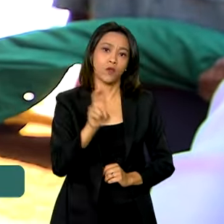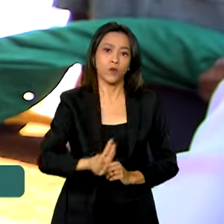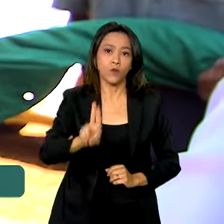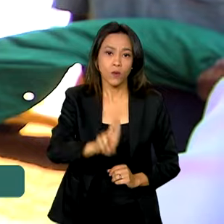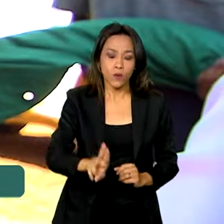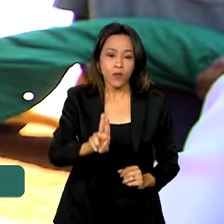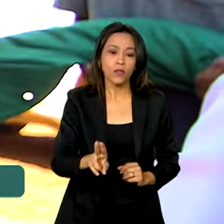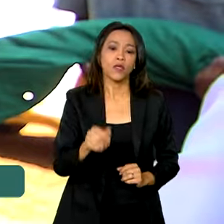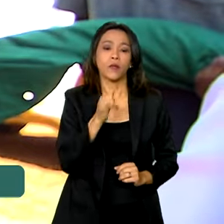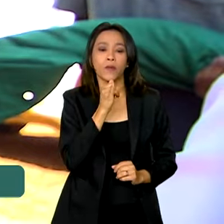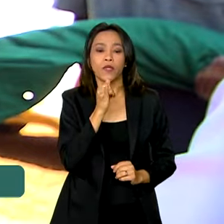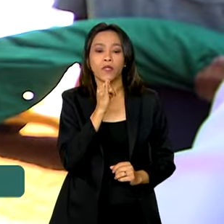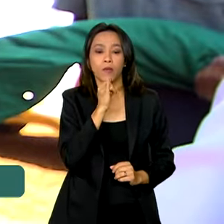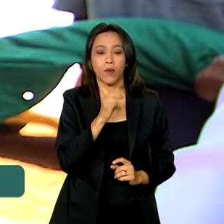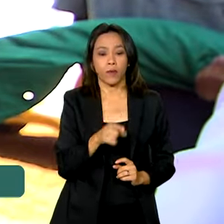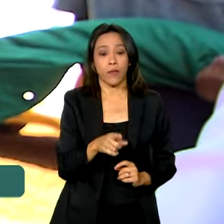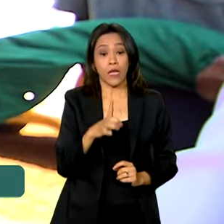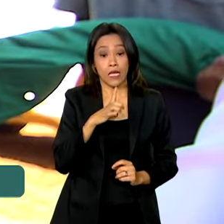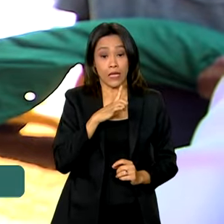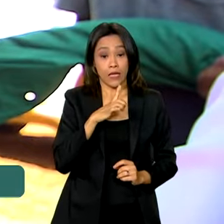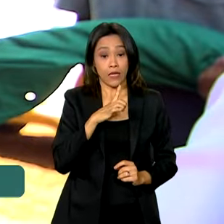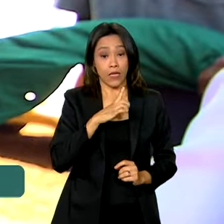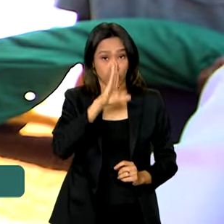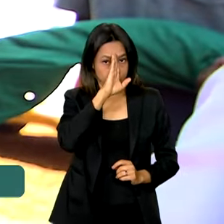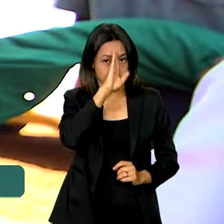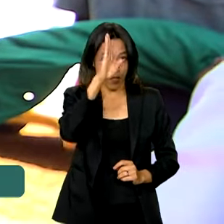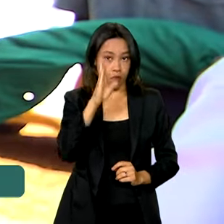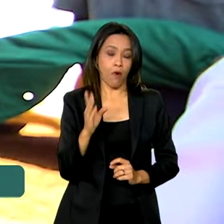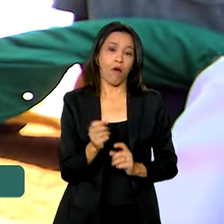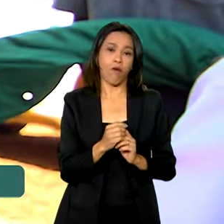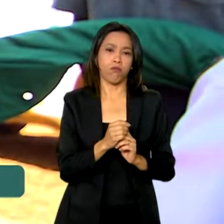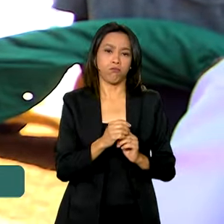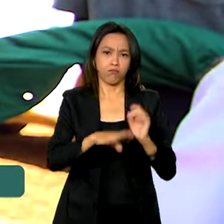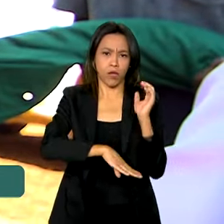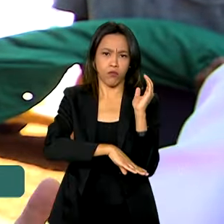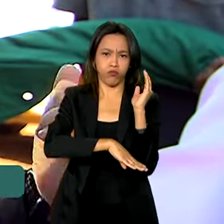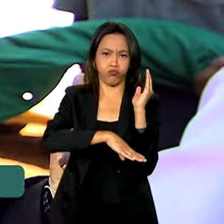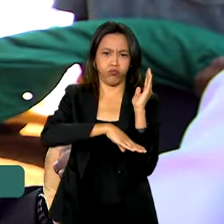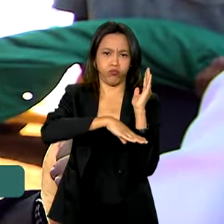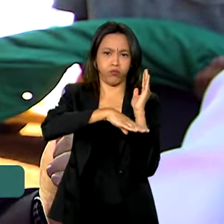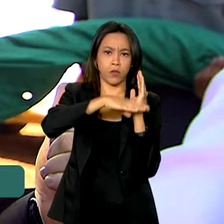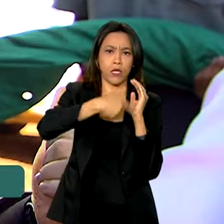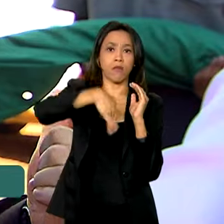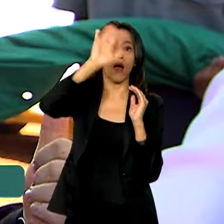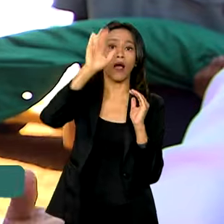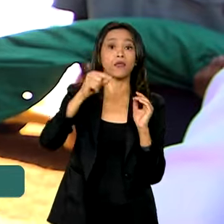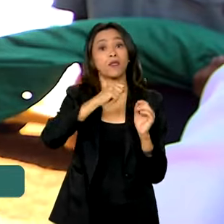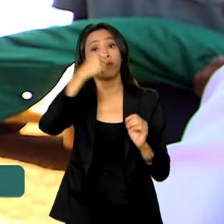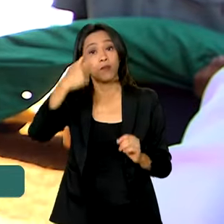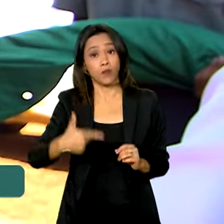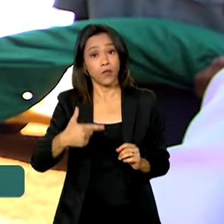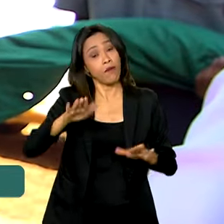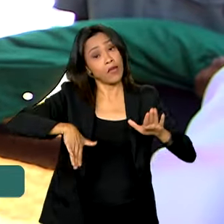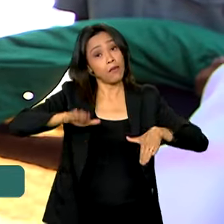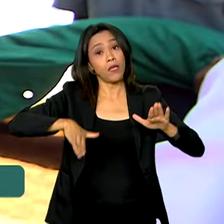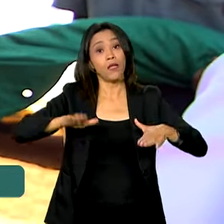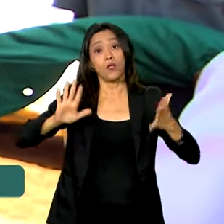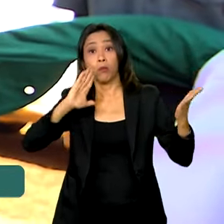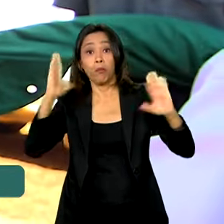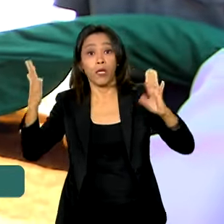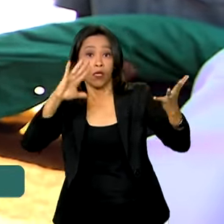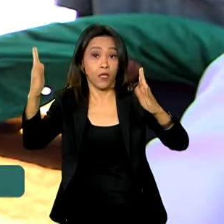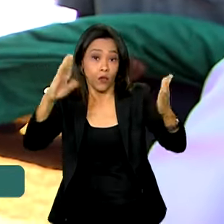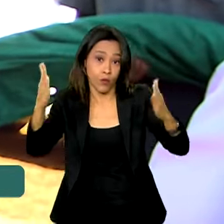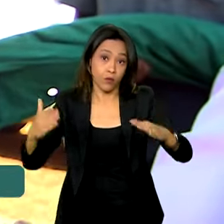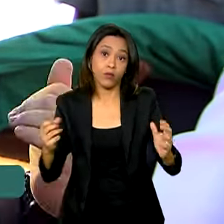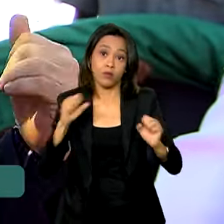Seria o maço principal, que usamos mais, e fazemos ele com a troca do segundo. Dependendo da época do ano, a gente